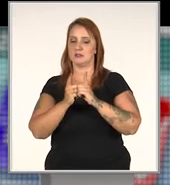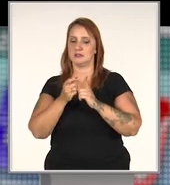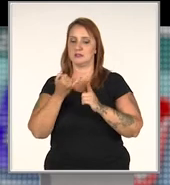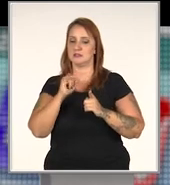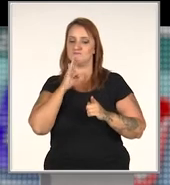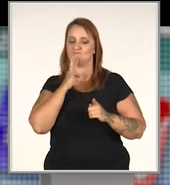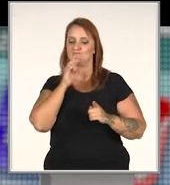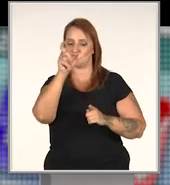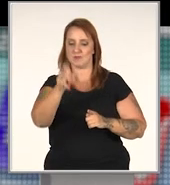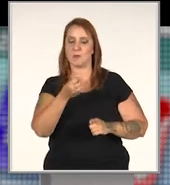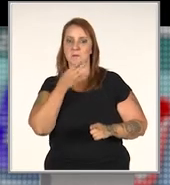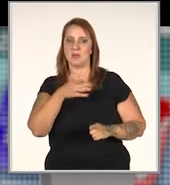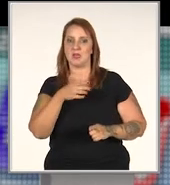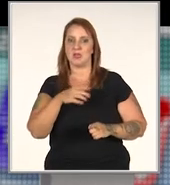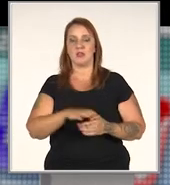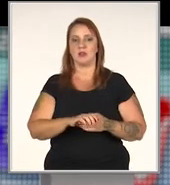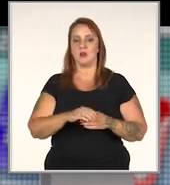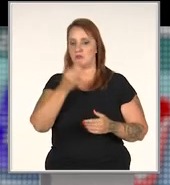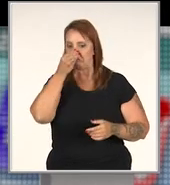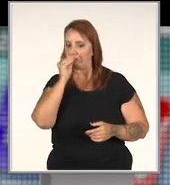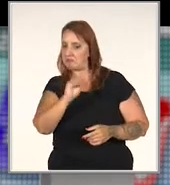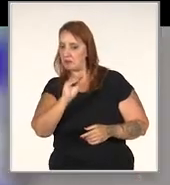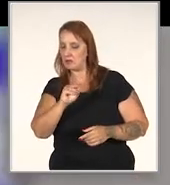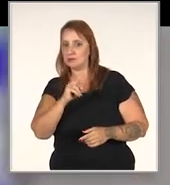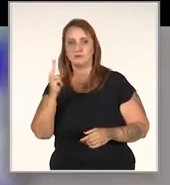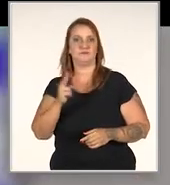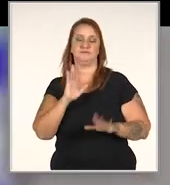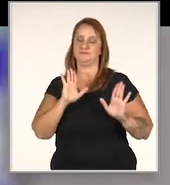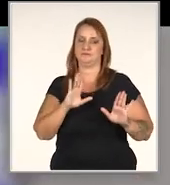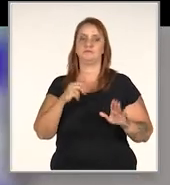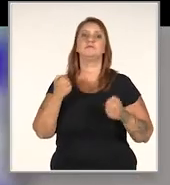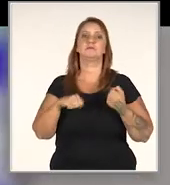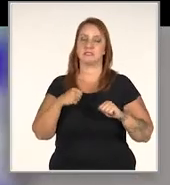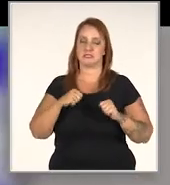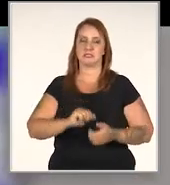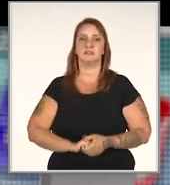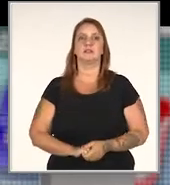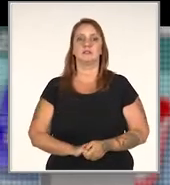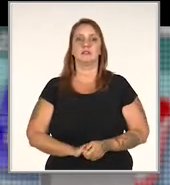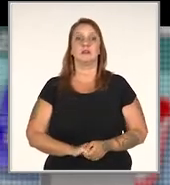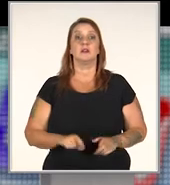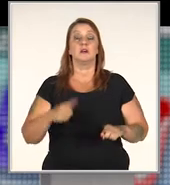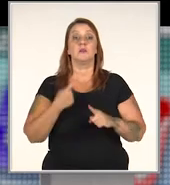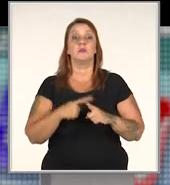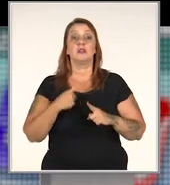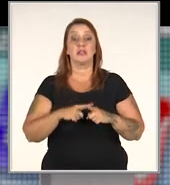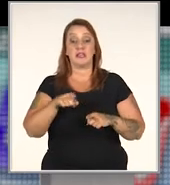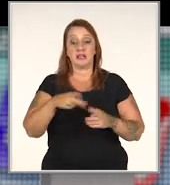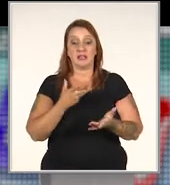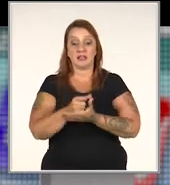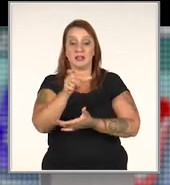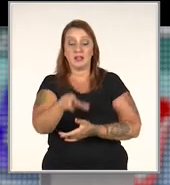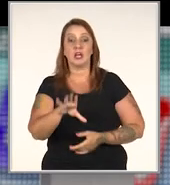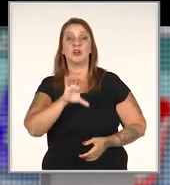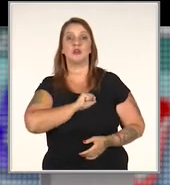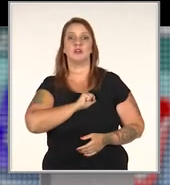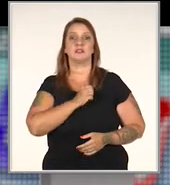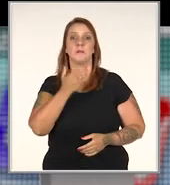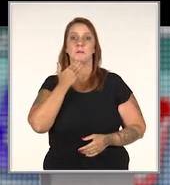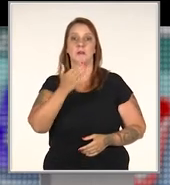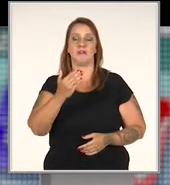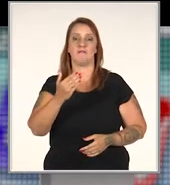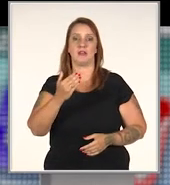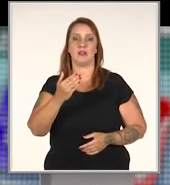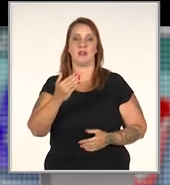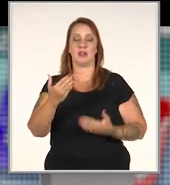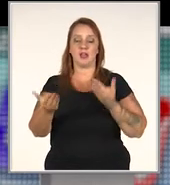bem o cliente sem conhecer o cliente, sem ouvir o cliente, redes sociais, né? Até porque o cliente, muitas vezes, ele gosta e